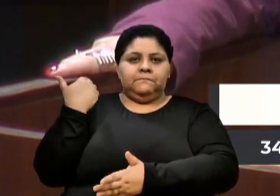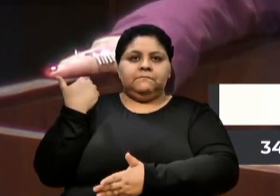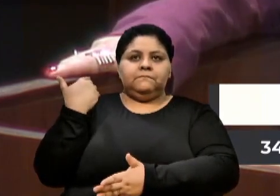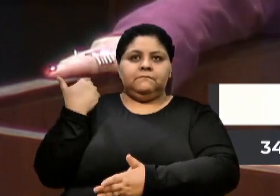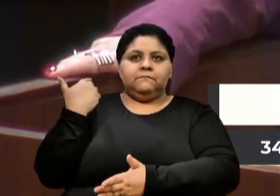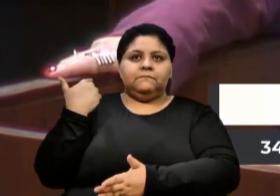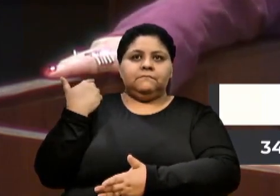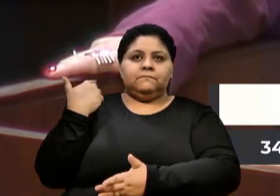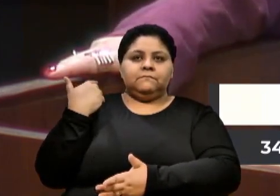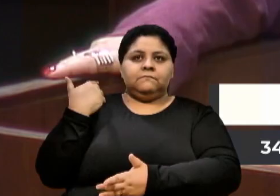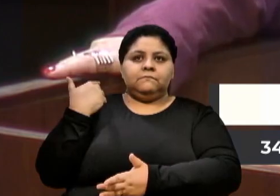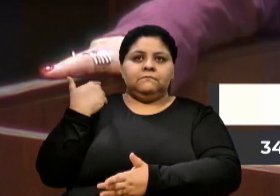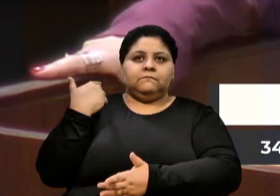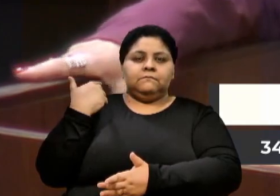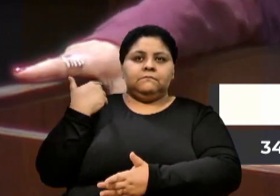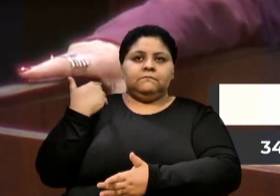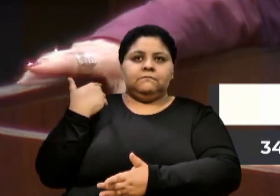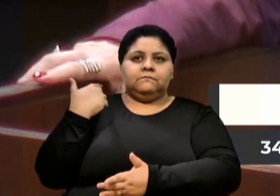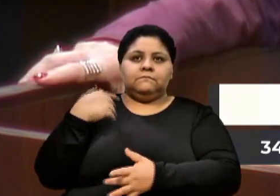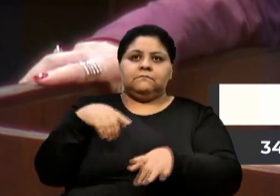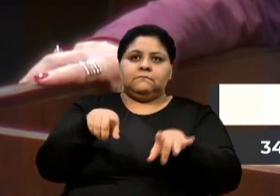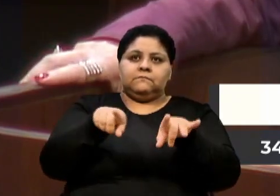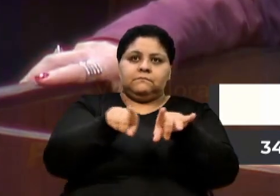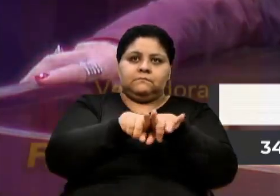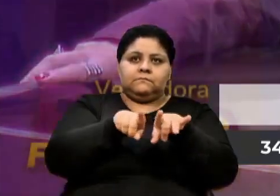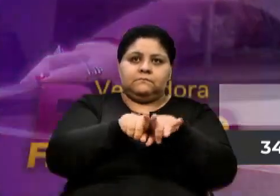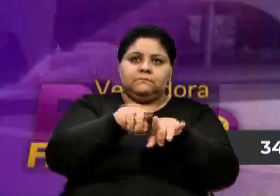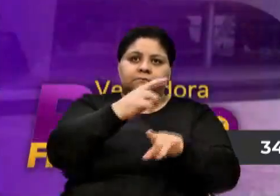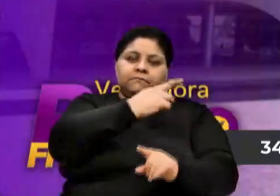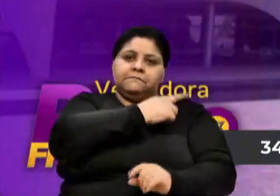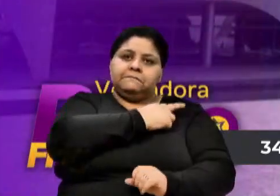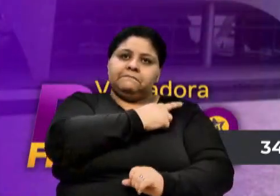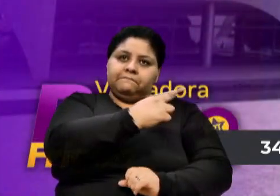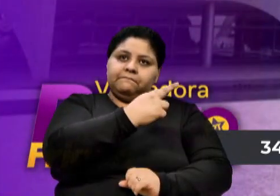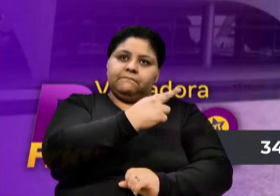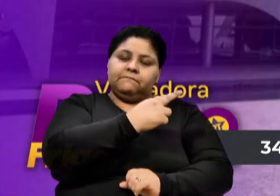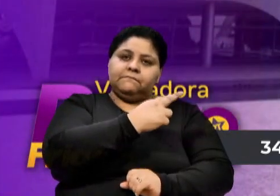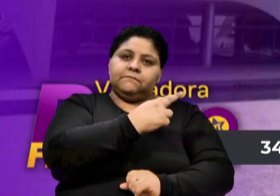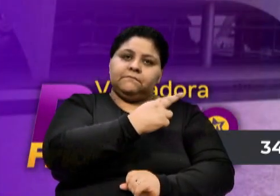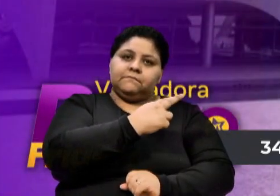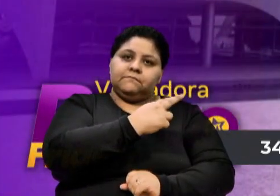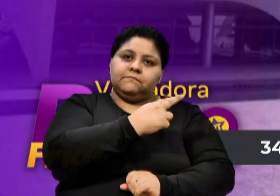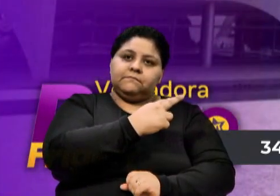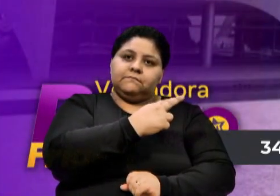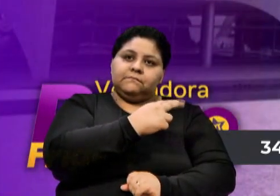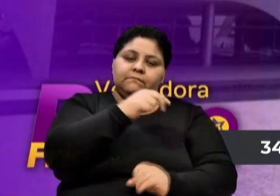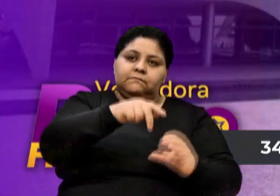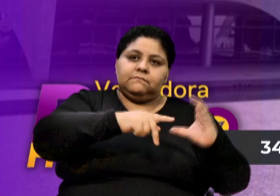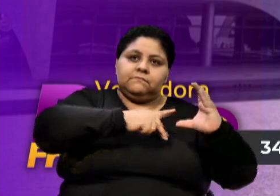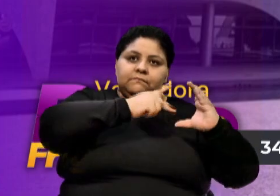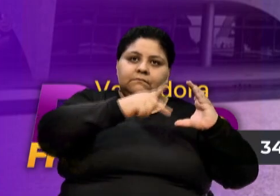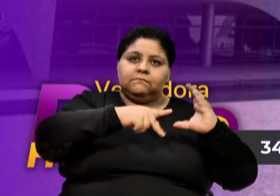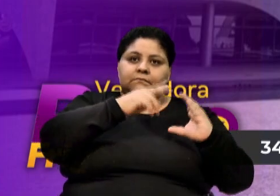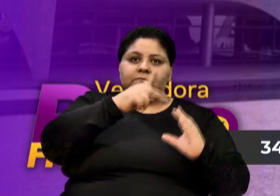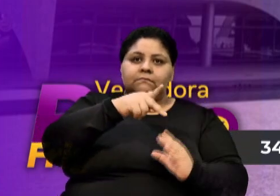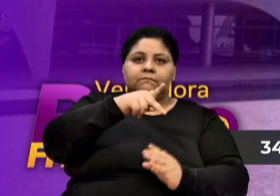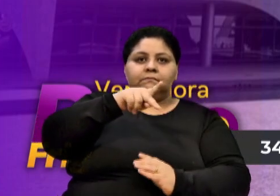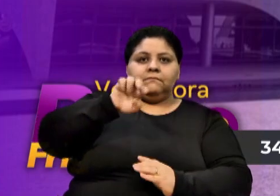Inclusive, em representação da casa pela PEM, pela Procuradoria